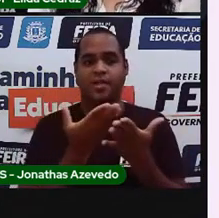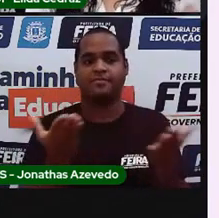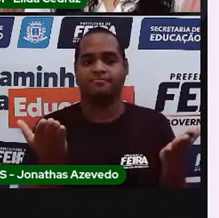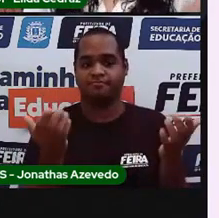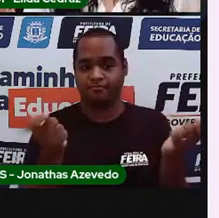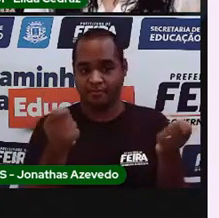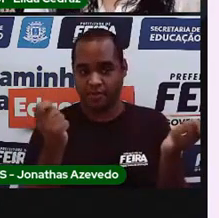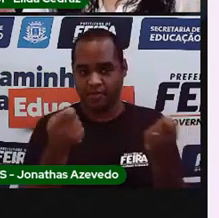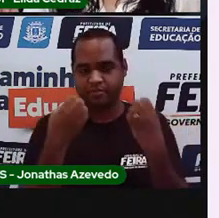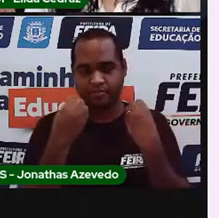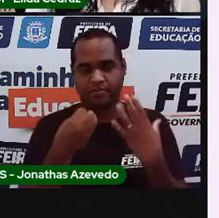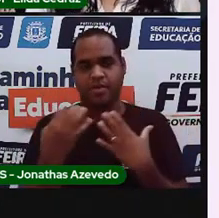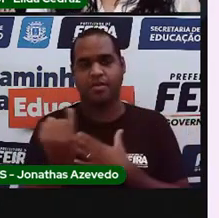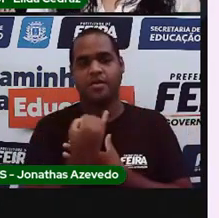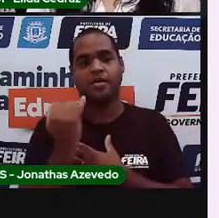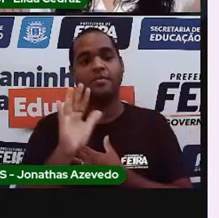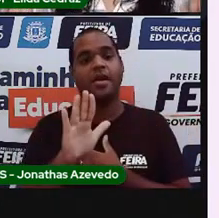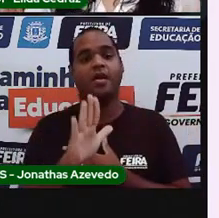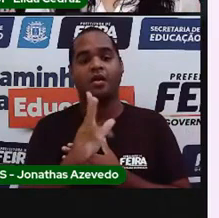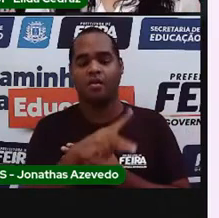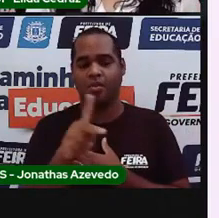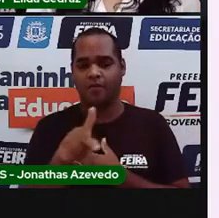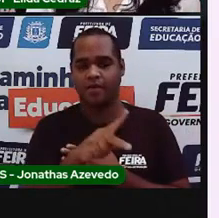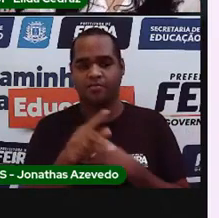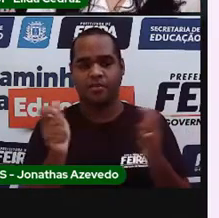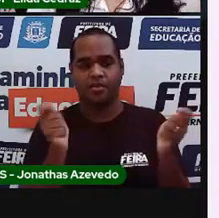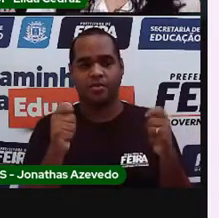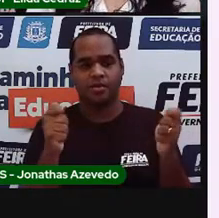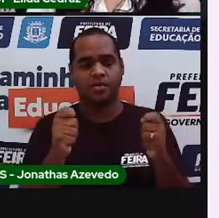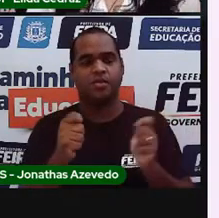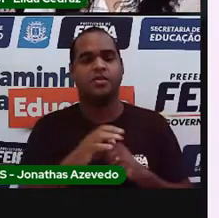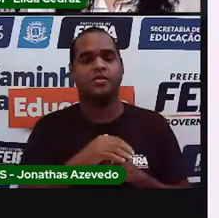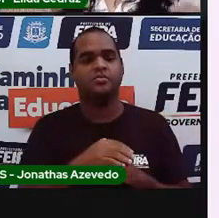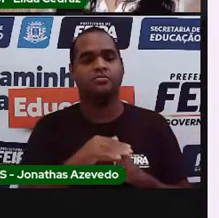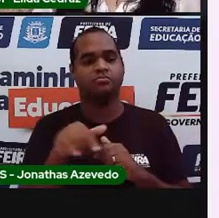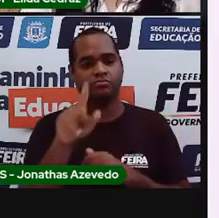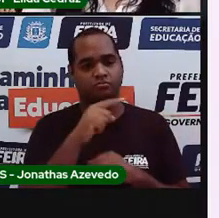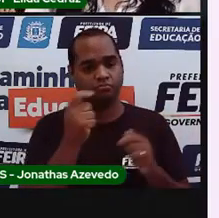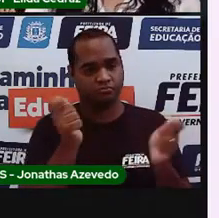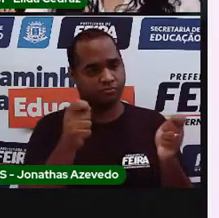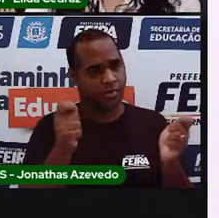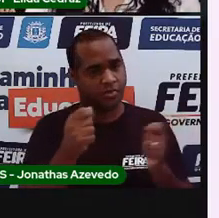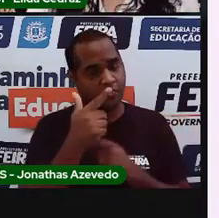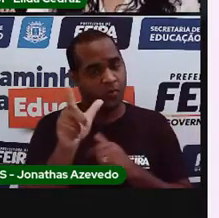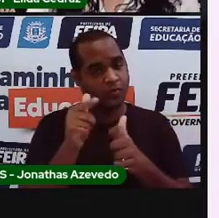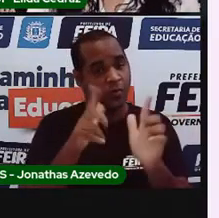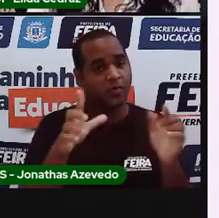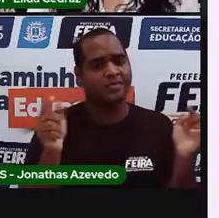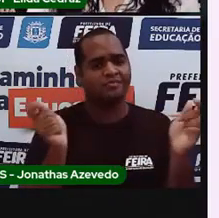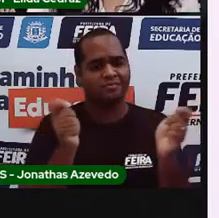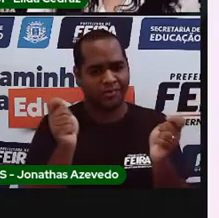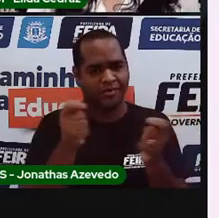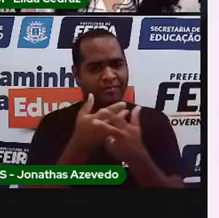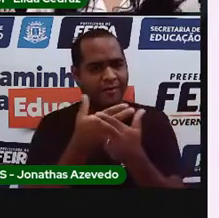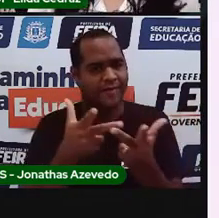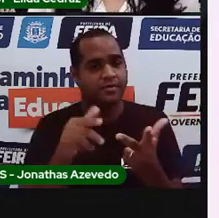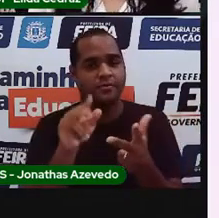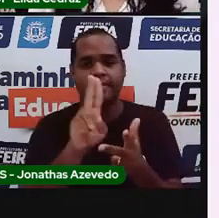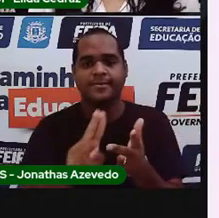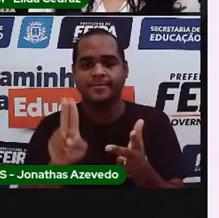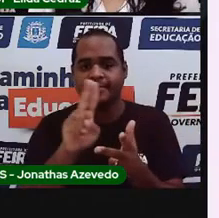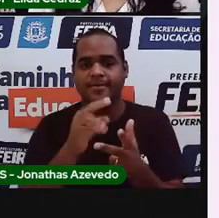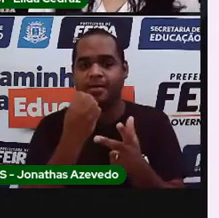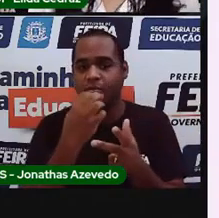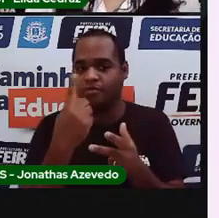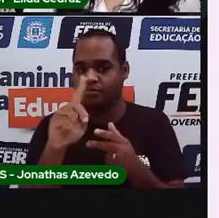Ok? Mas a Pró pode e deve mandar outras atividades para você por